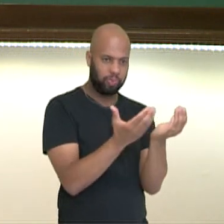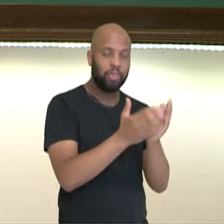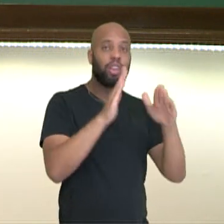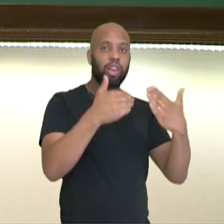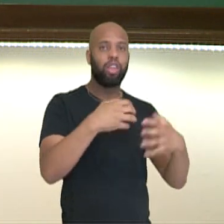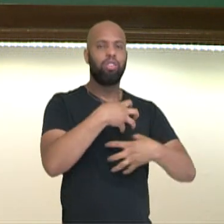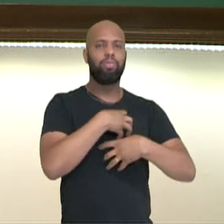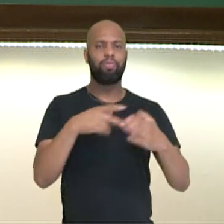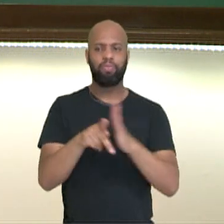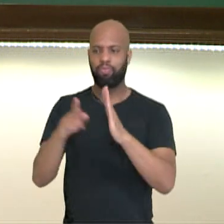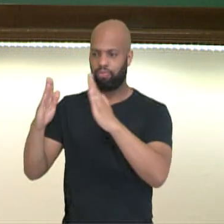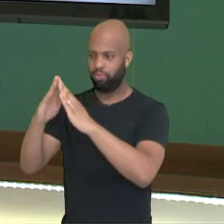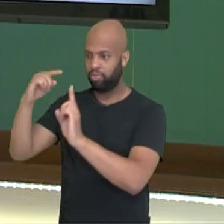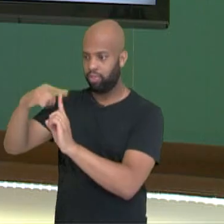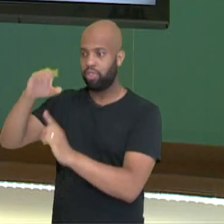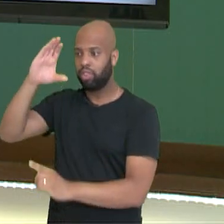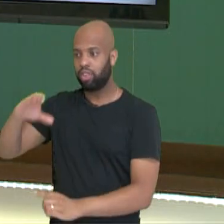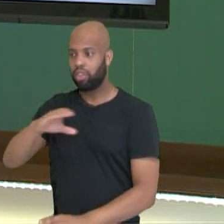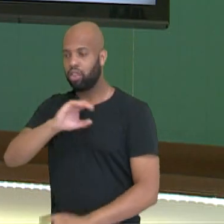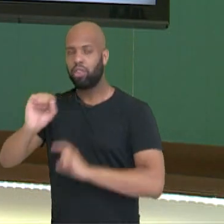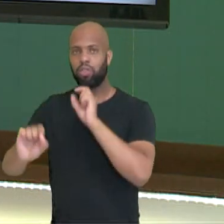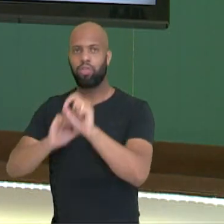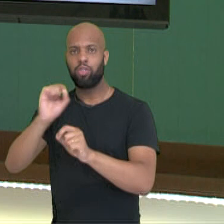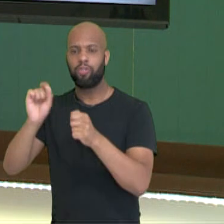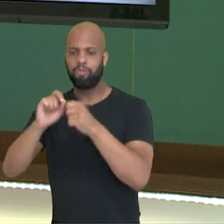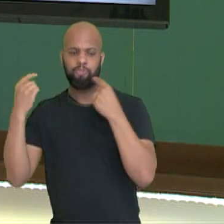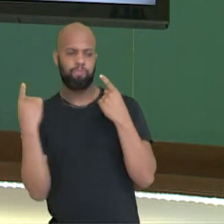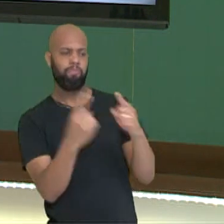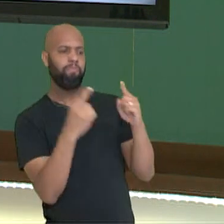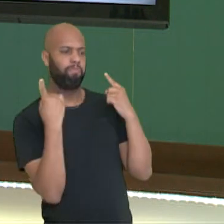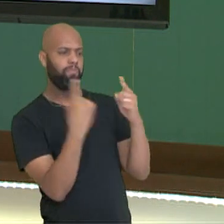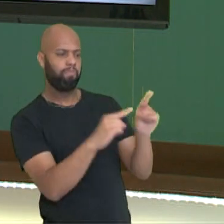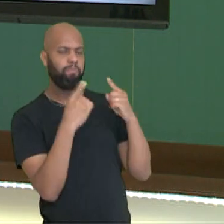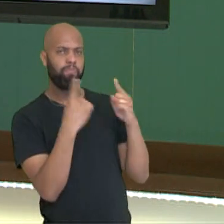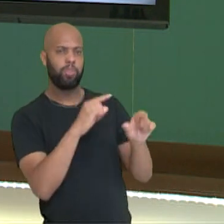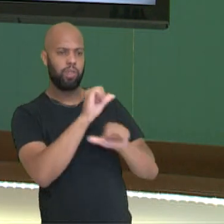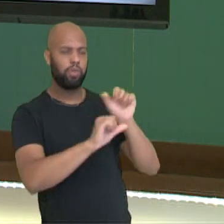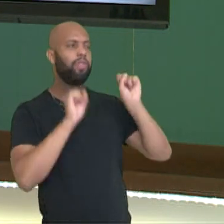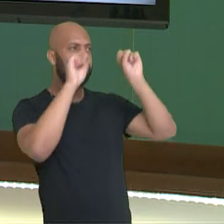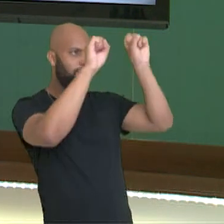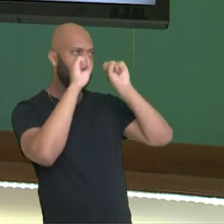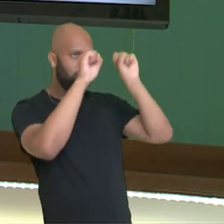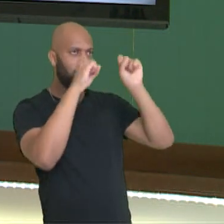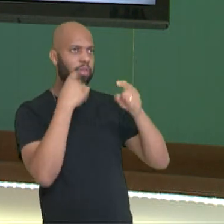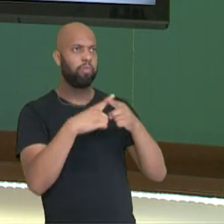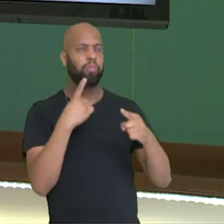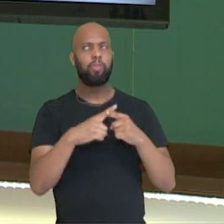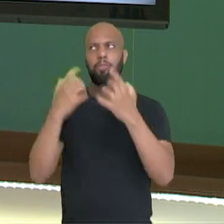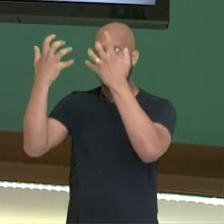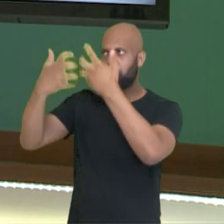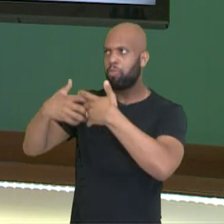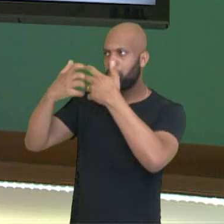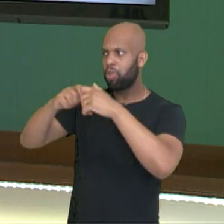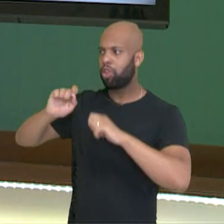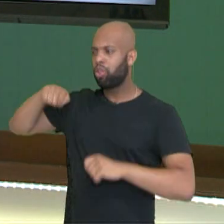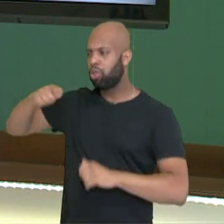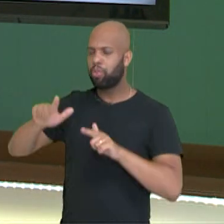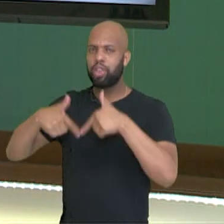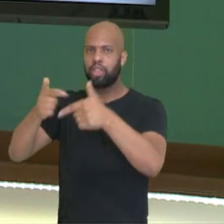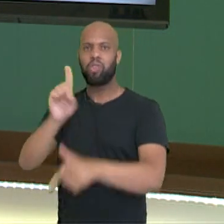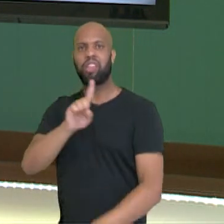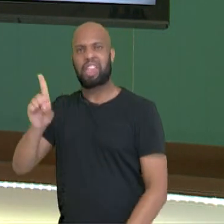Católica a isso foi a Contra-Reforma. Ao invés deles refletirem sobre as suas ações,